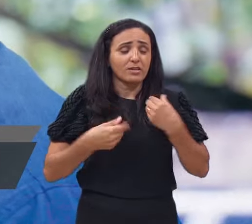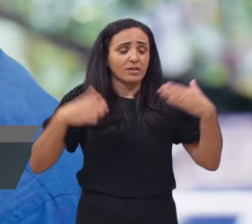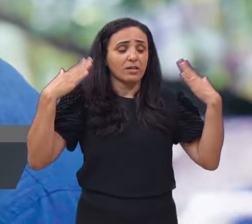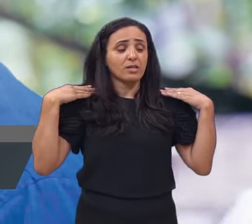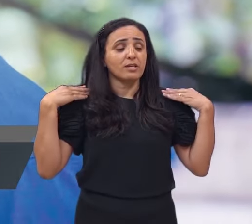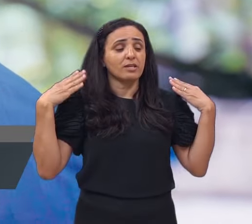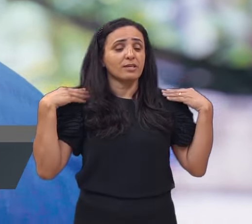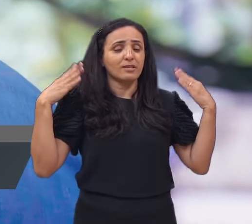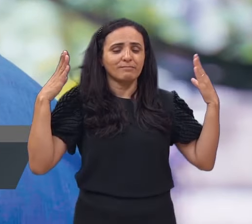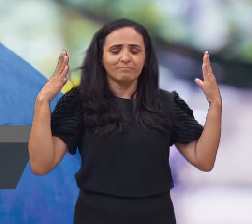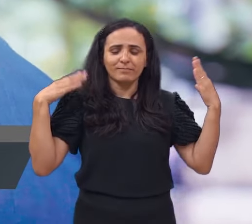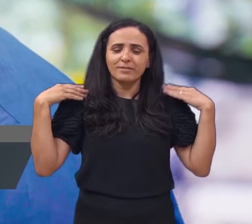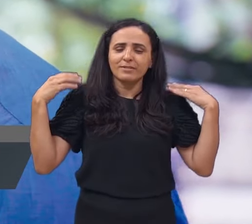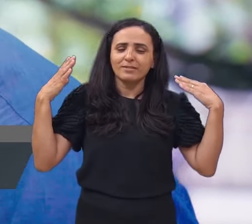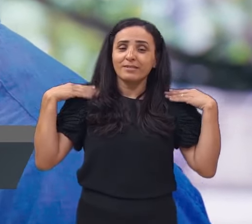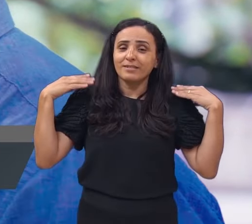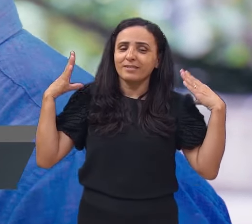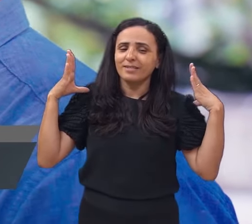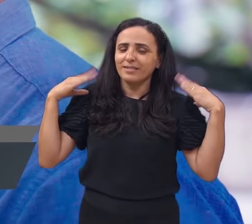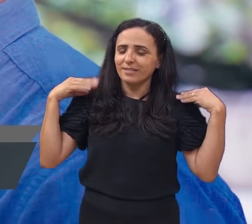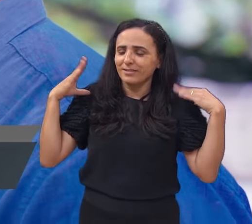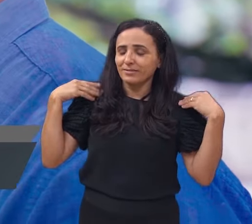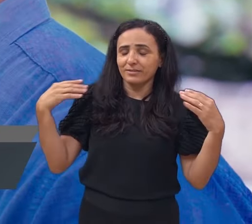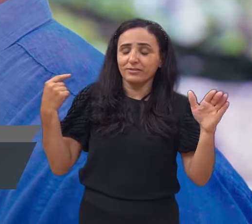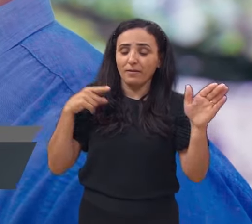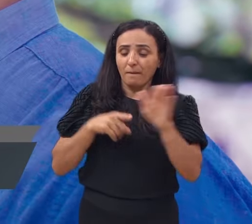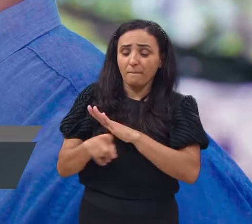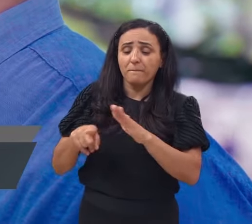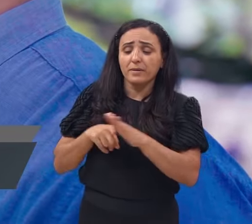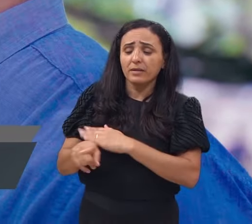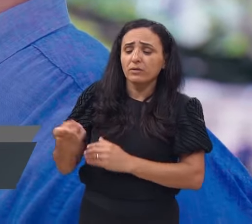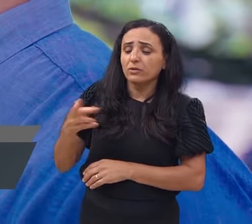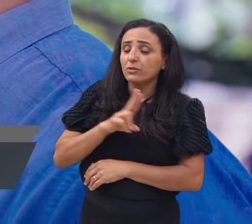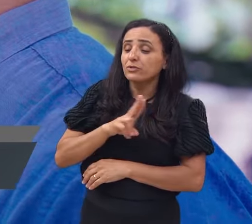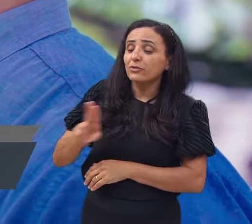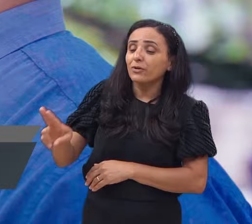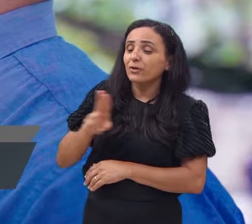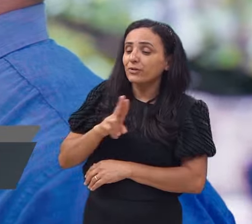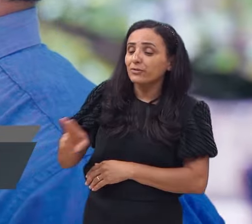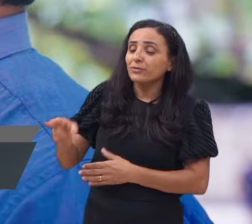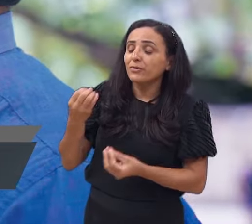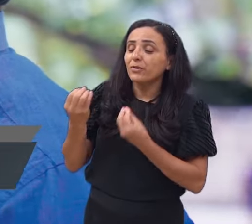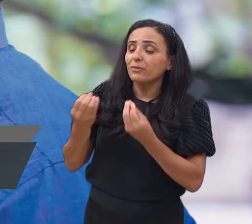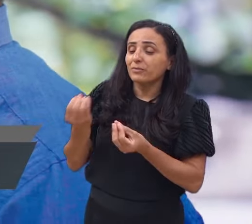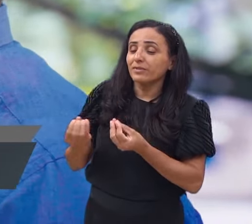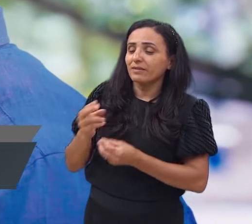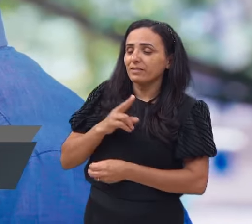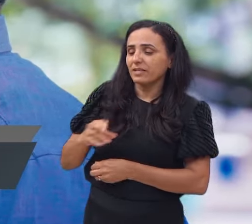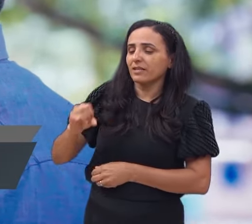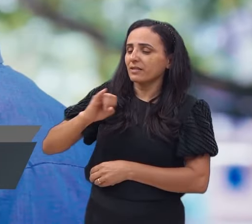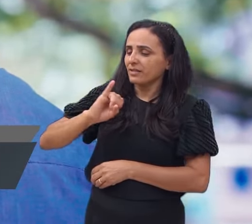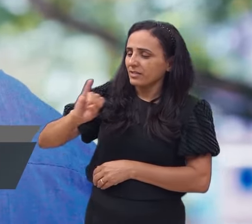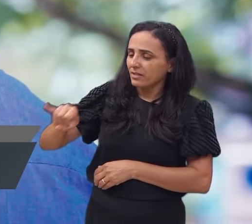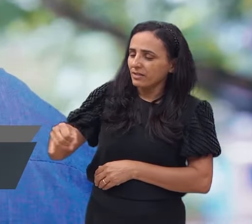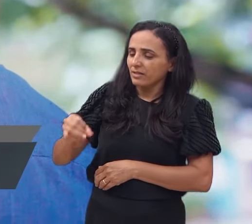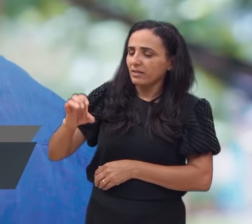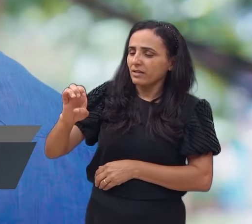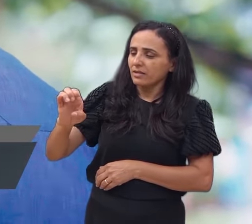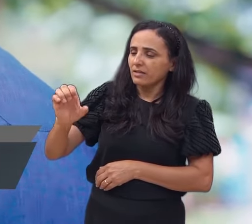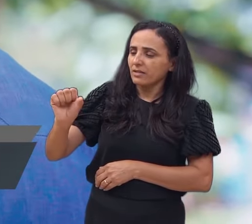Observe que o nome do Eterno, o anjo, quando pronuncia, diz o seu nome será Yeshua, será Jesus.